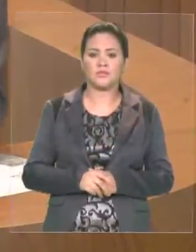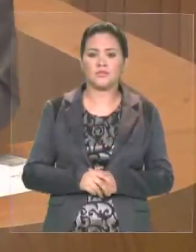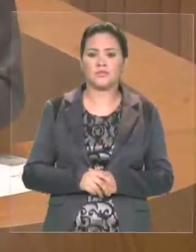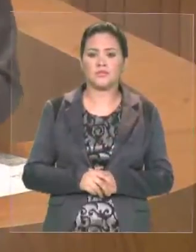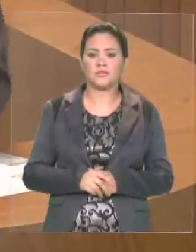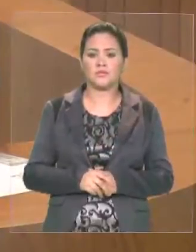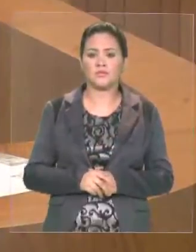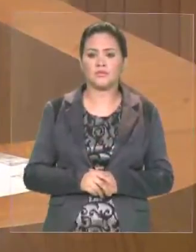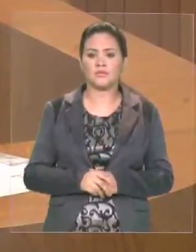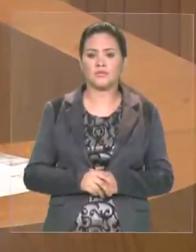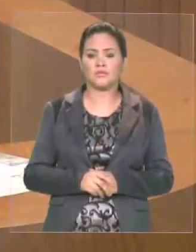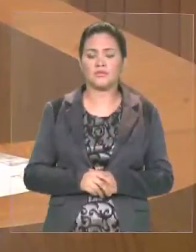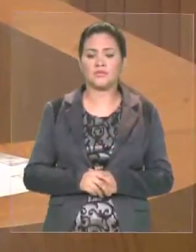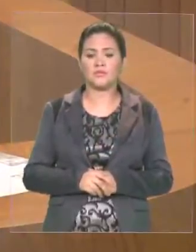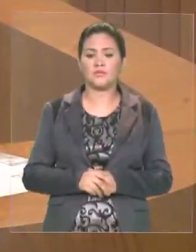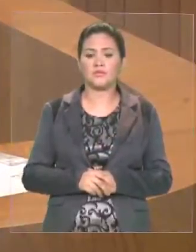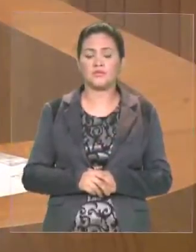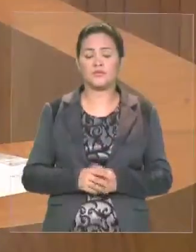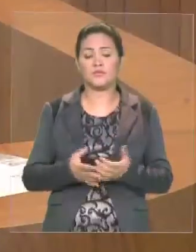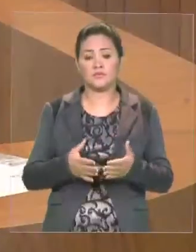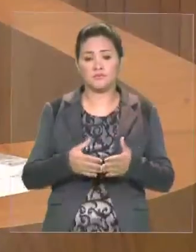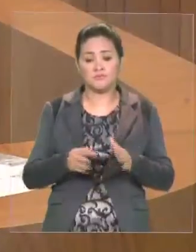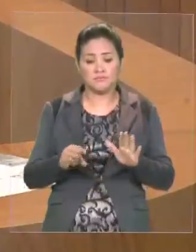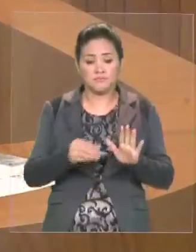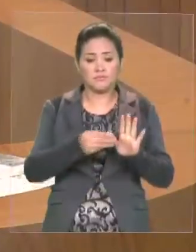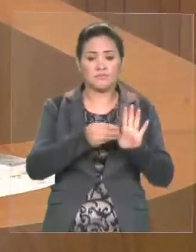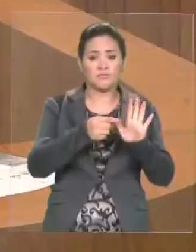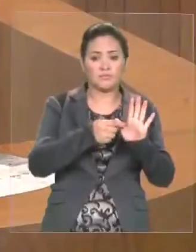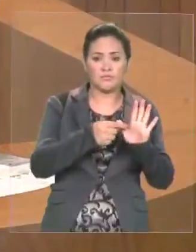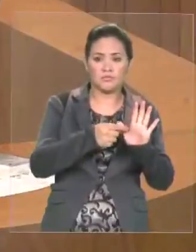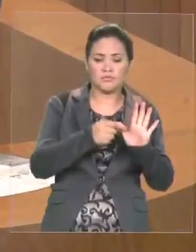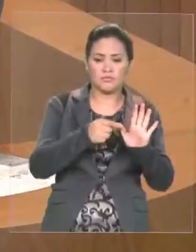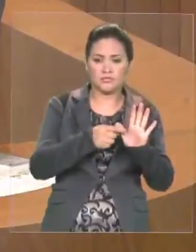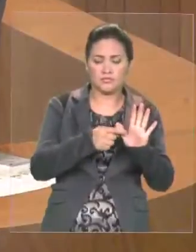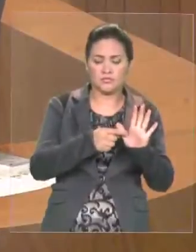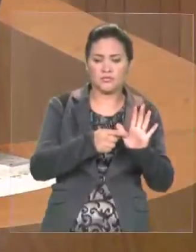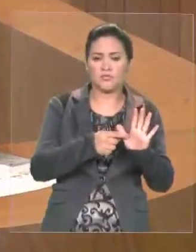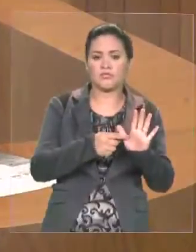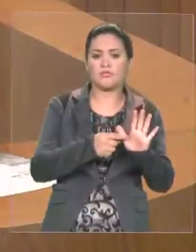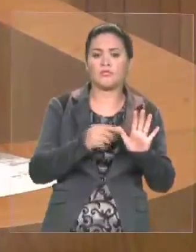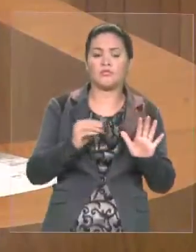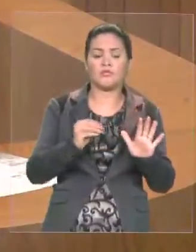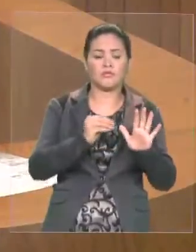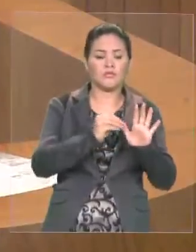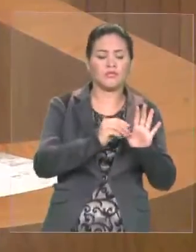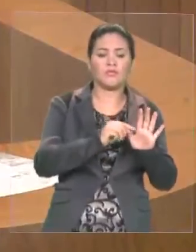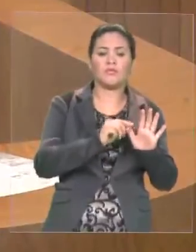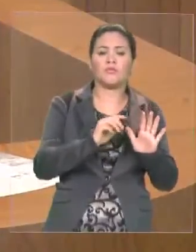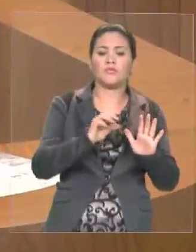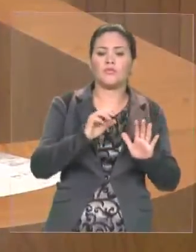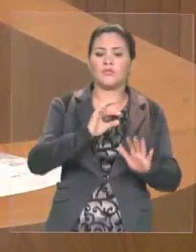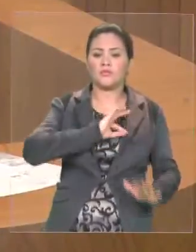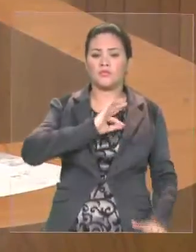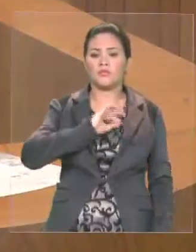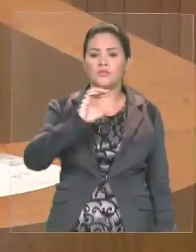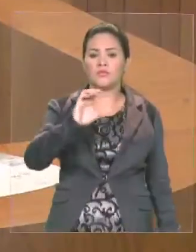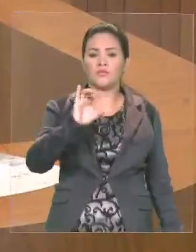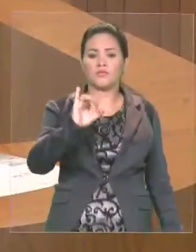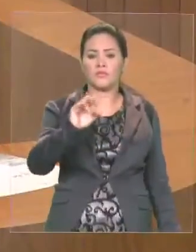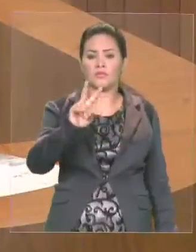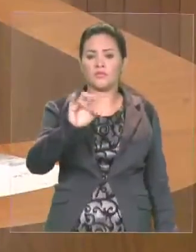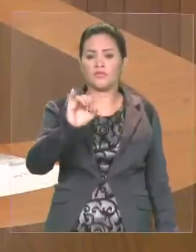um acréscimo da Polícia Civil também, nessa emenda à Constituição. Até porque, todos os anos, também, nós temos policiais